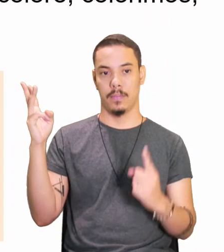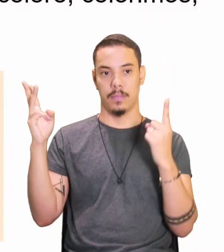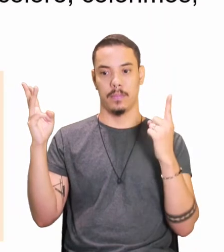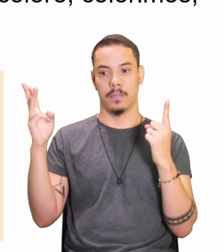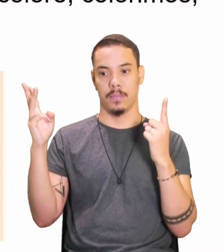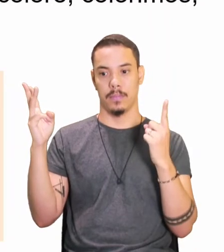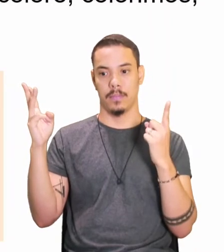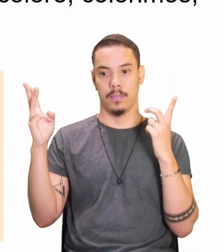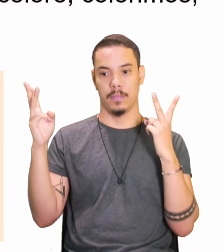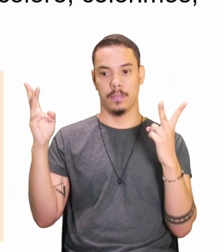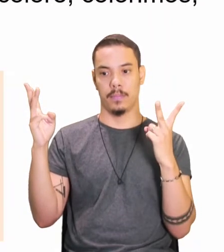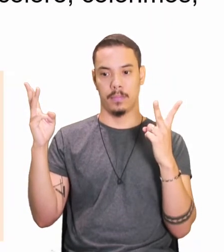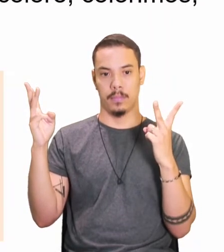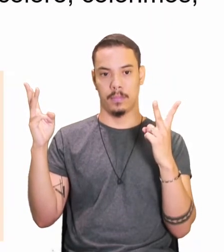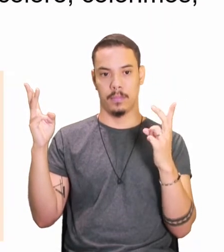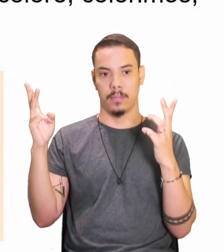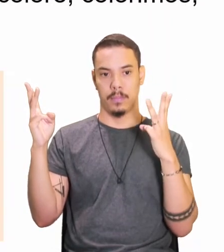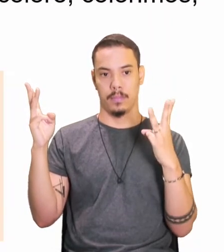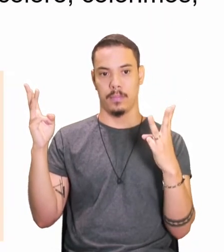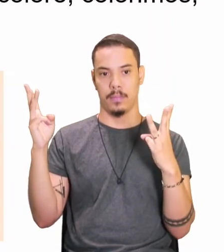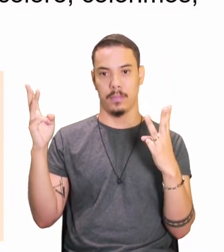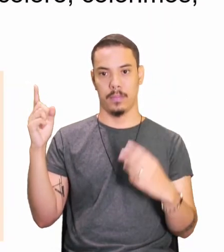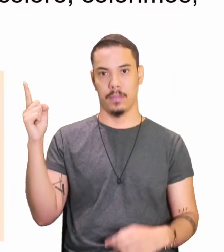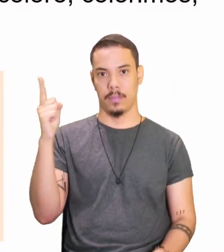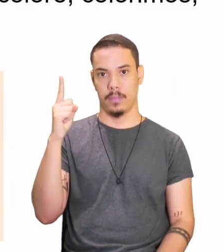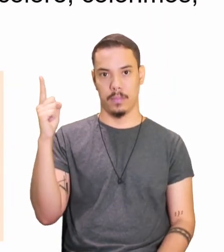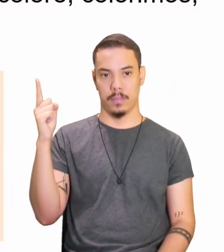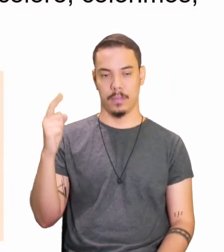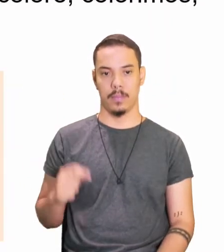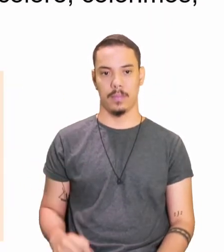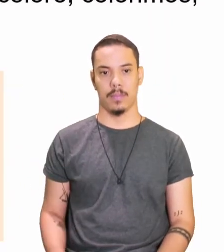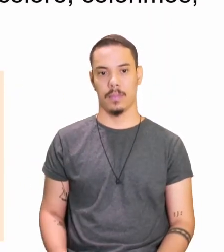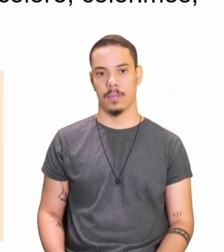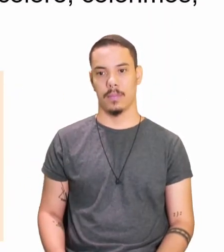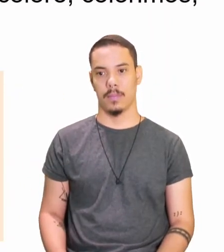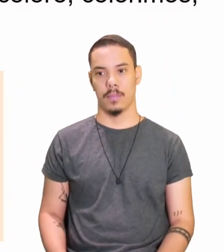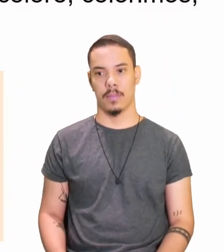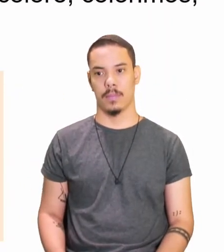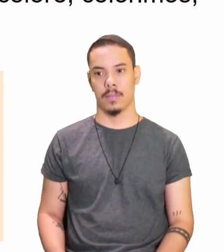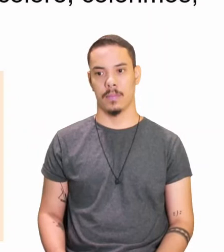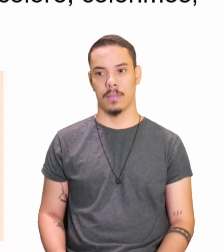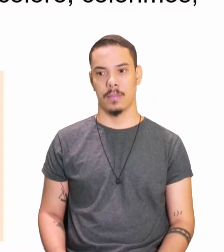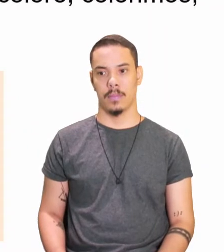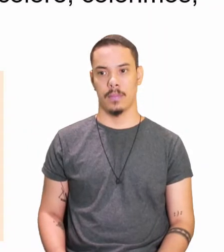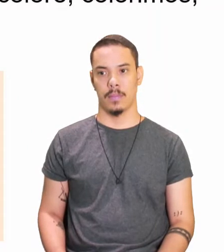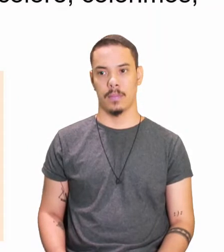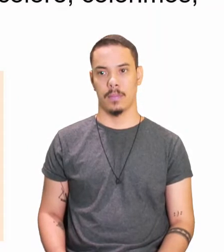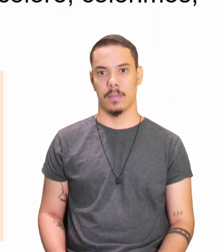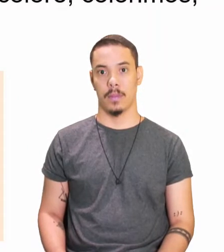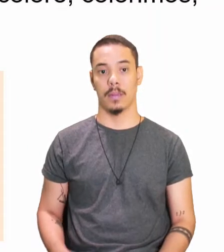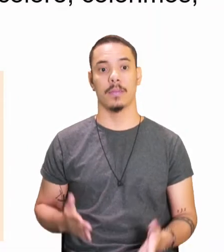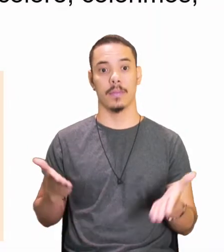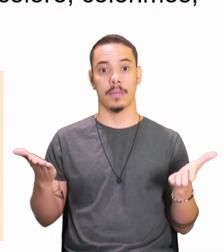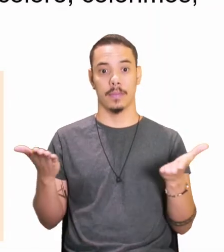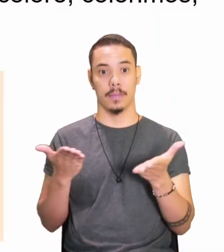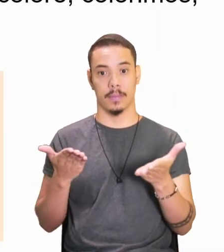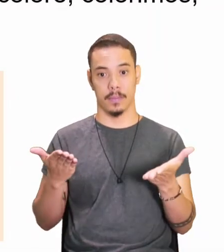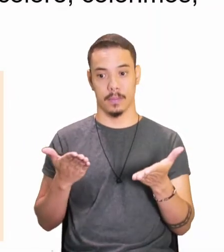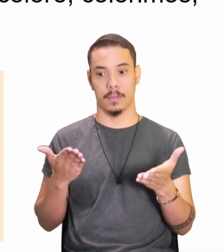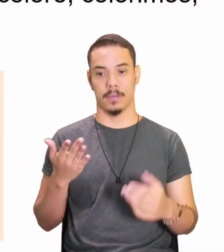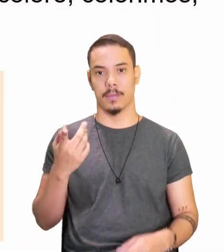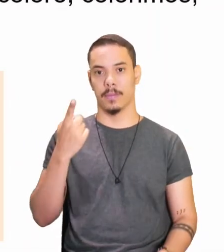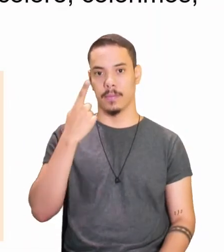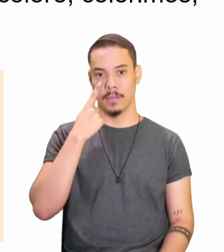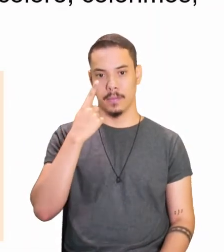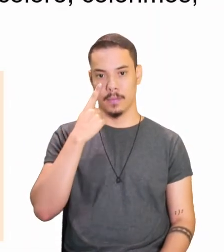nós cabemos, vós cabéis, eles cabem, ok? Agora, vamos ver